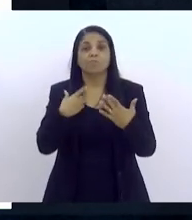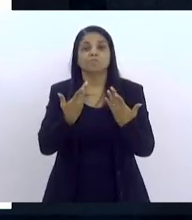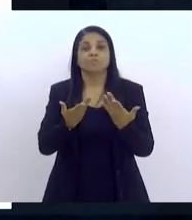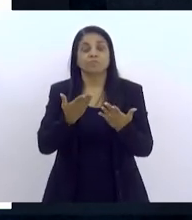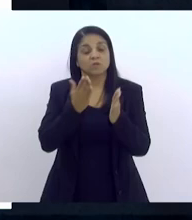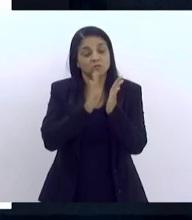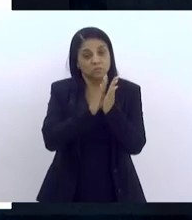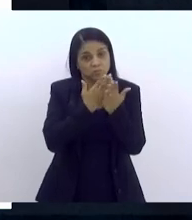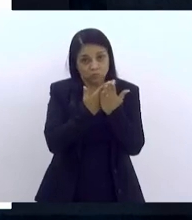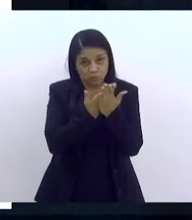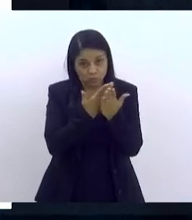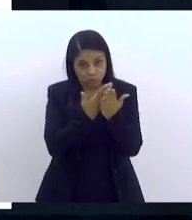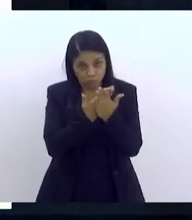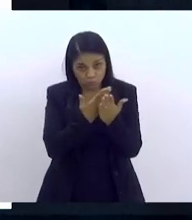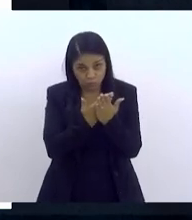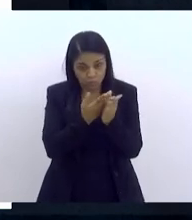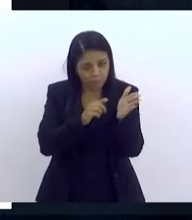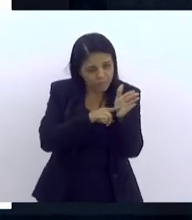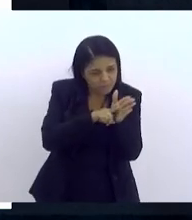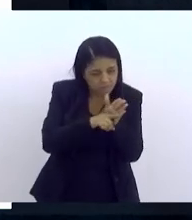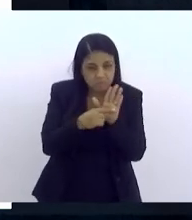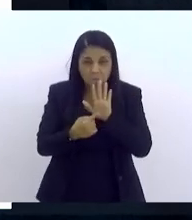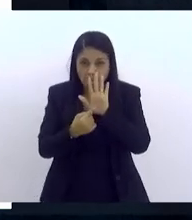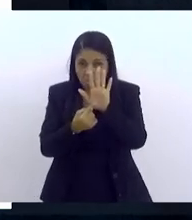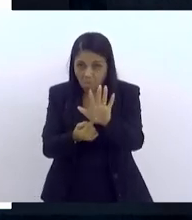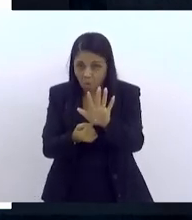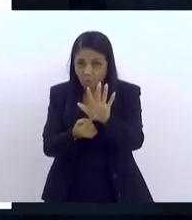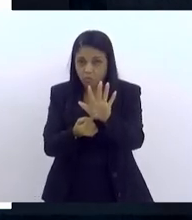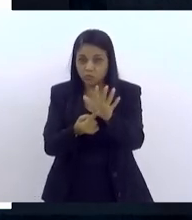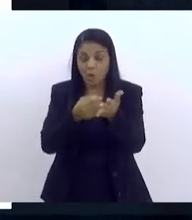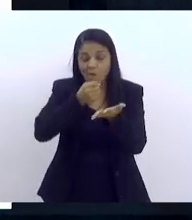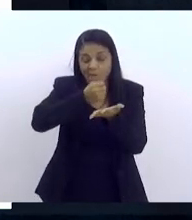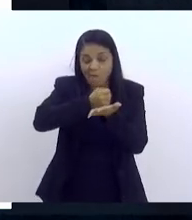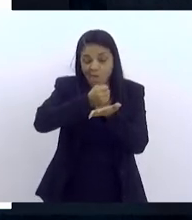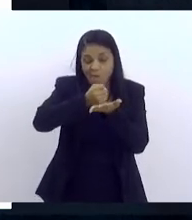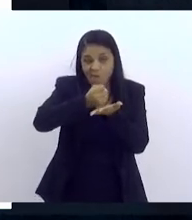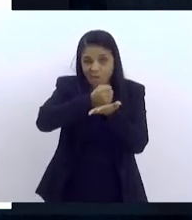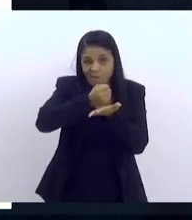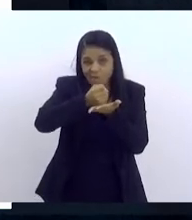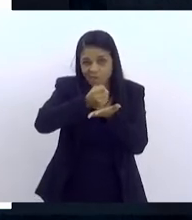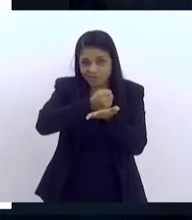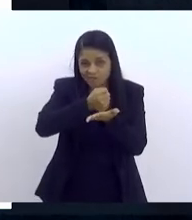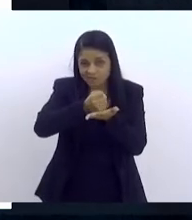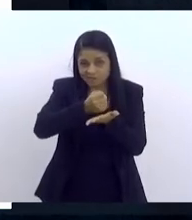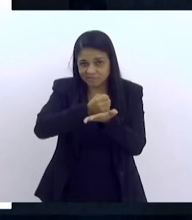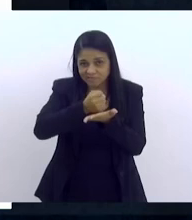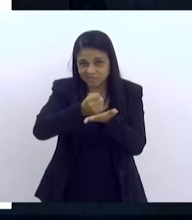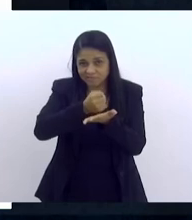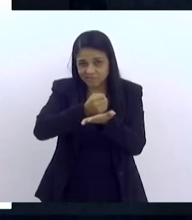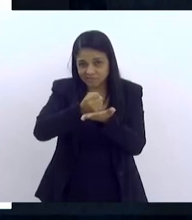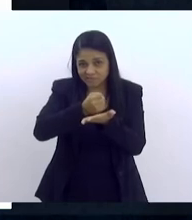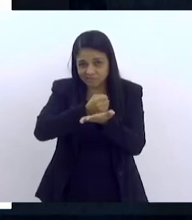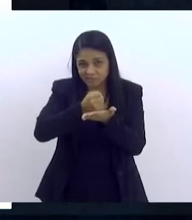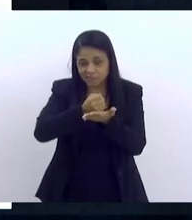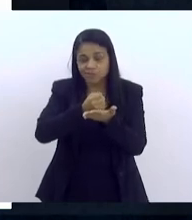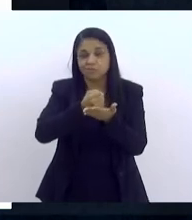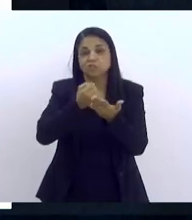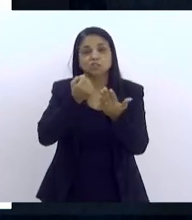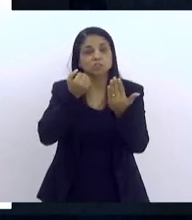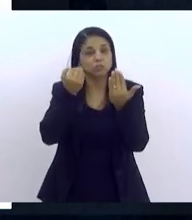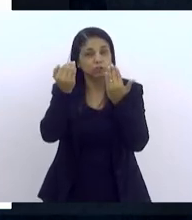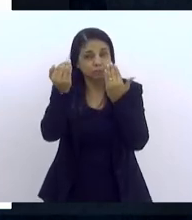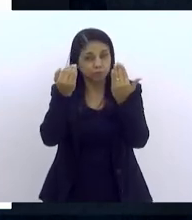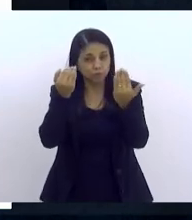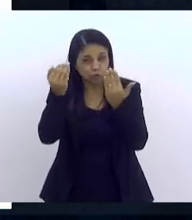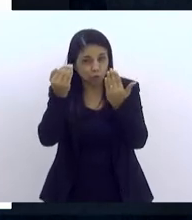estudos também mostram que fazer a contratação de um batalhão de psicólogos